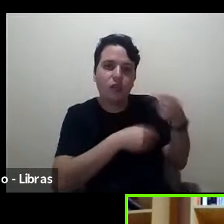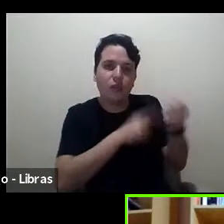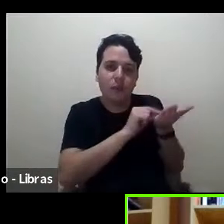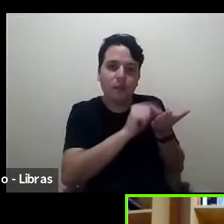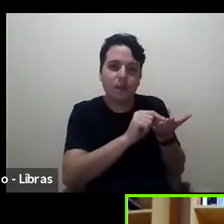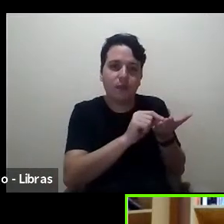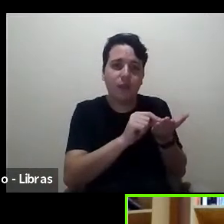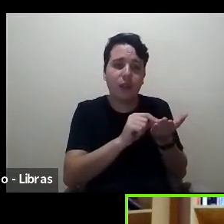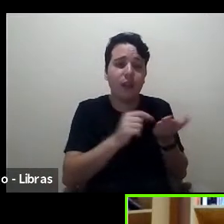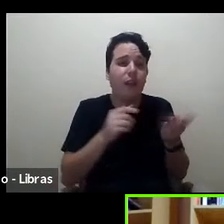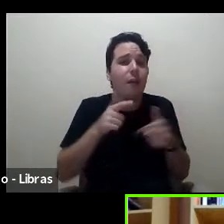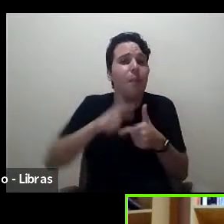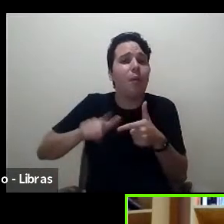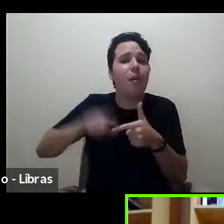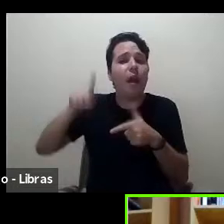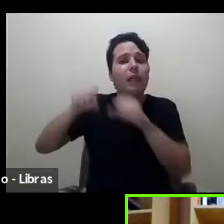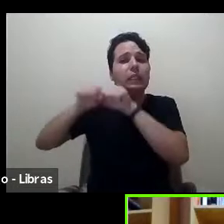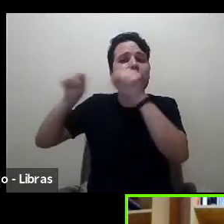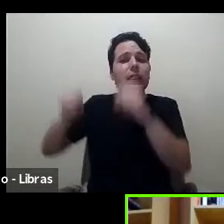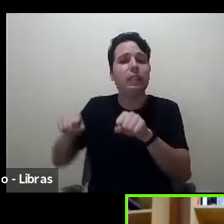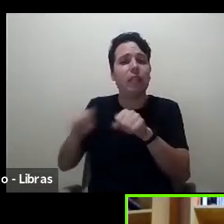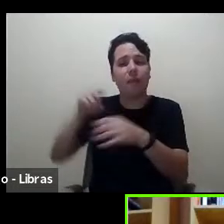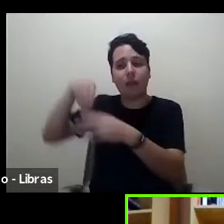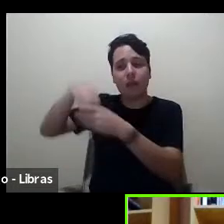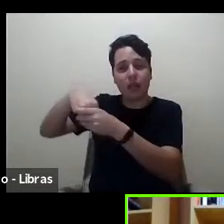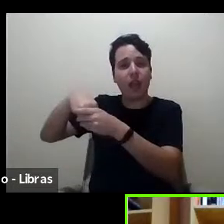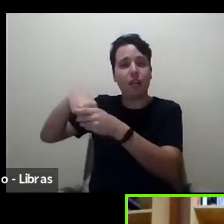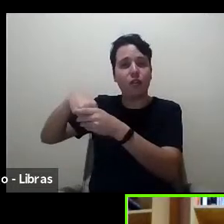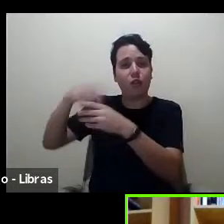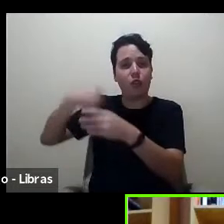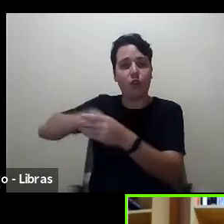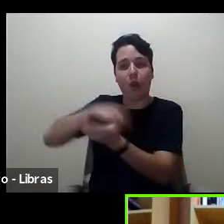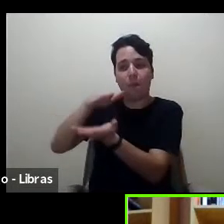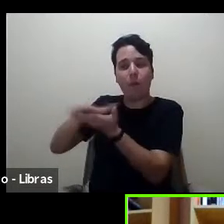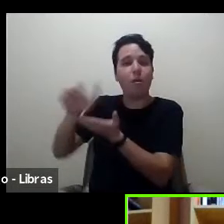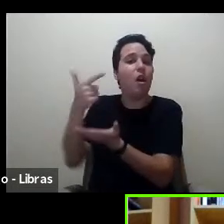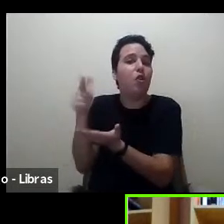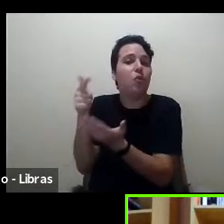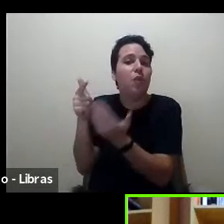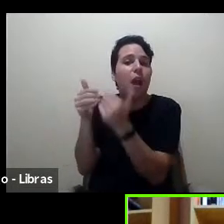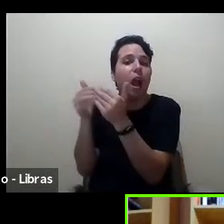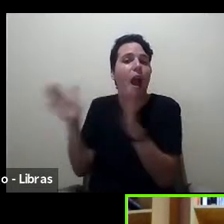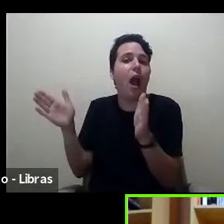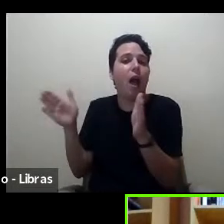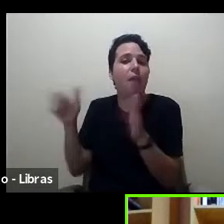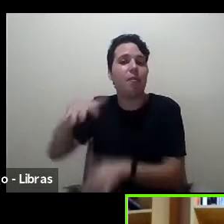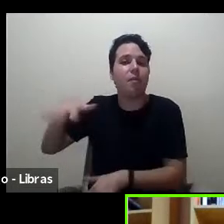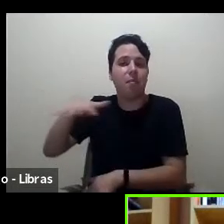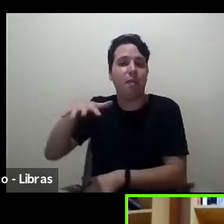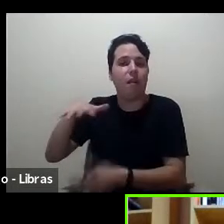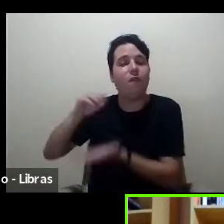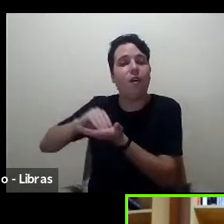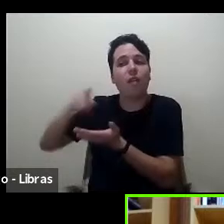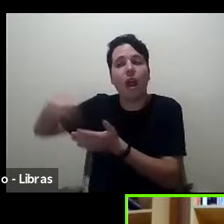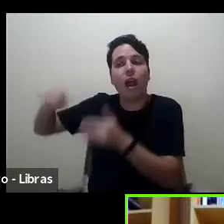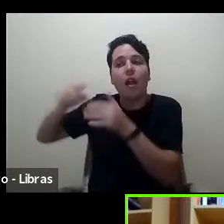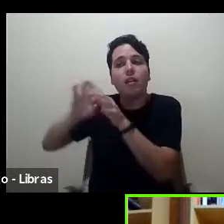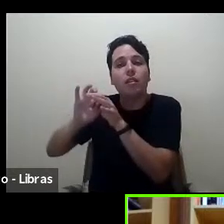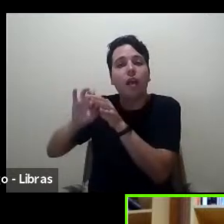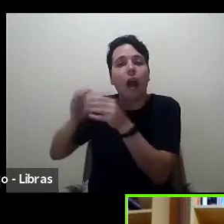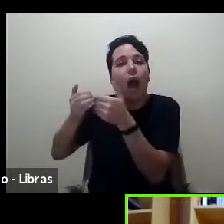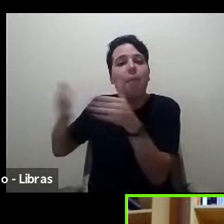não criam esses espaços não não abre esses espaços e uma abertura desses espaços implicaria justamente uma